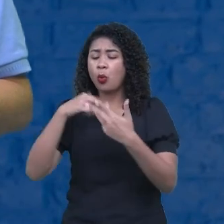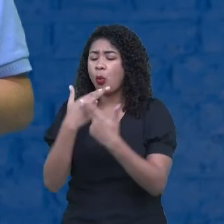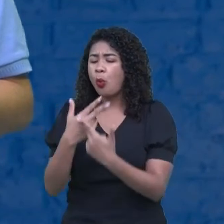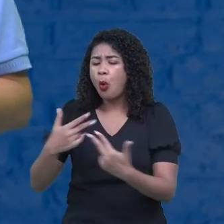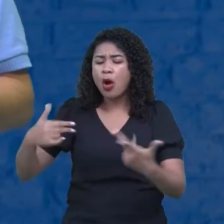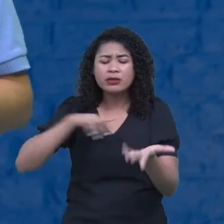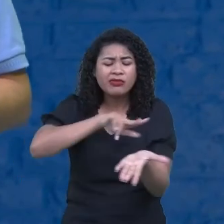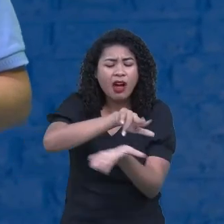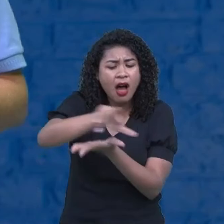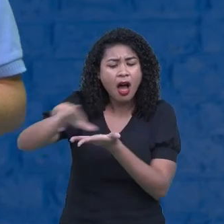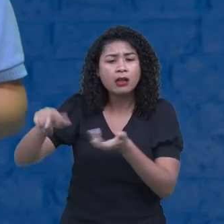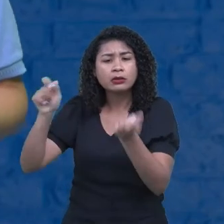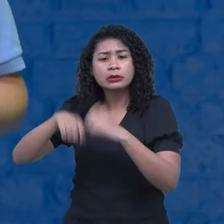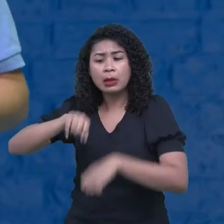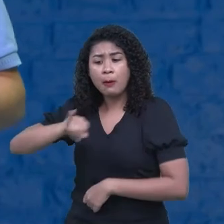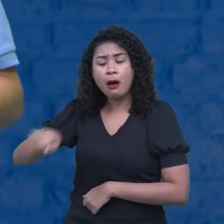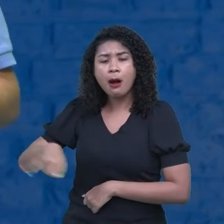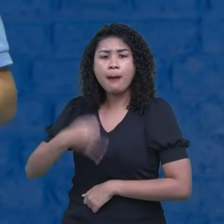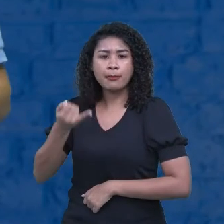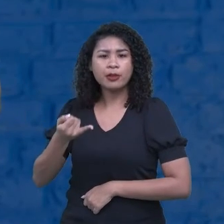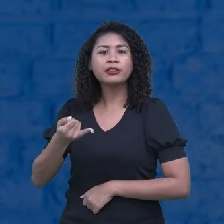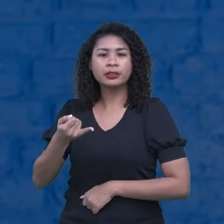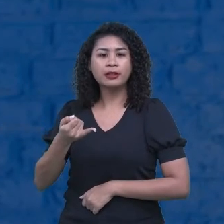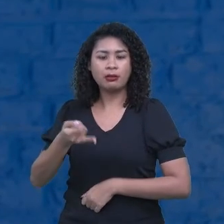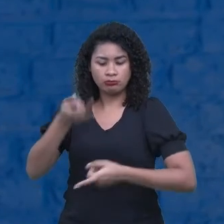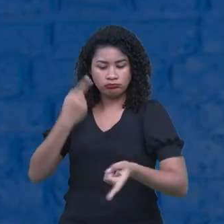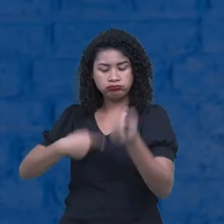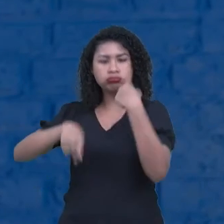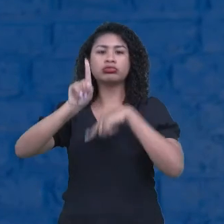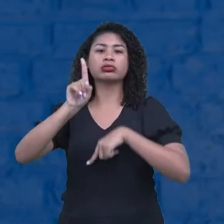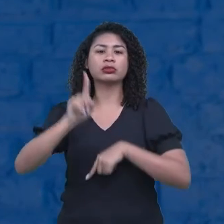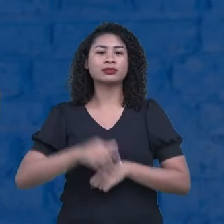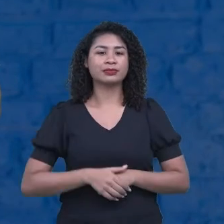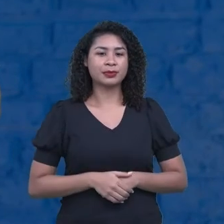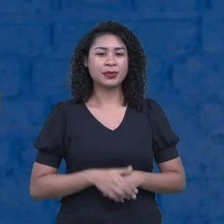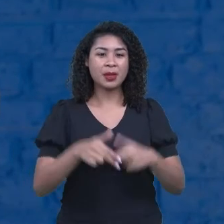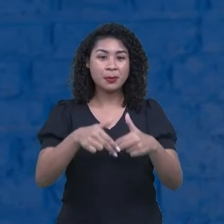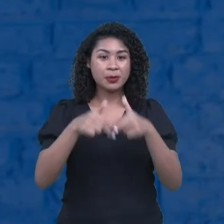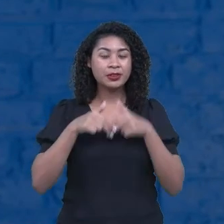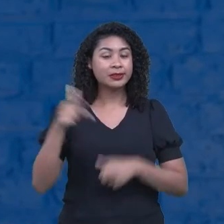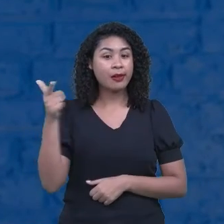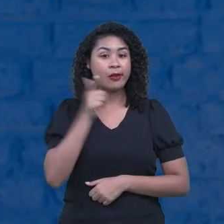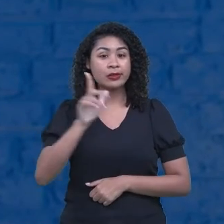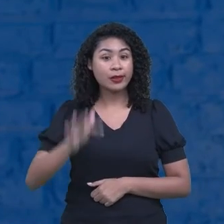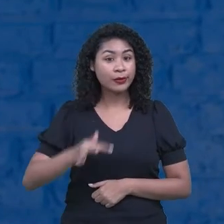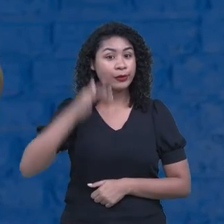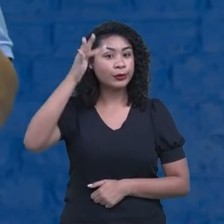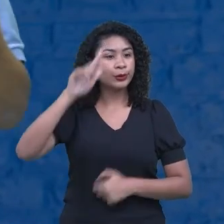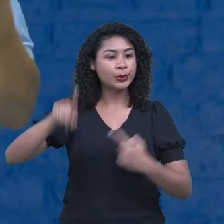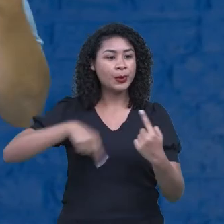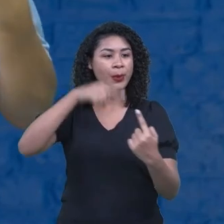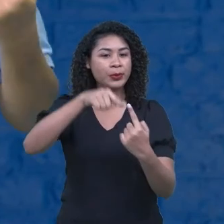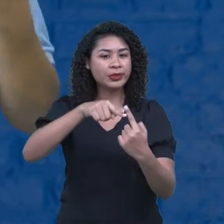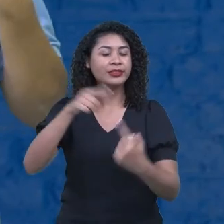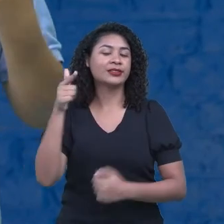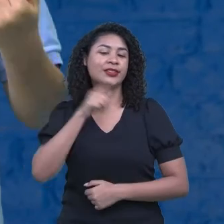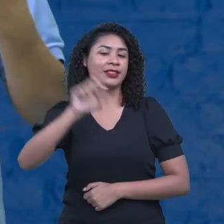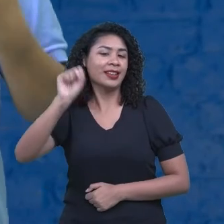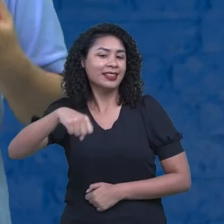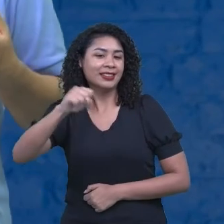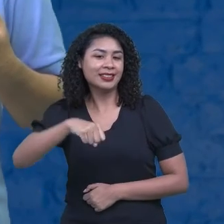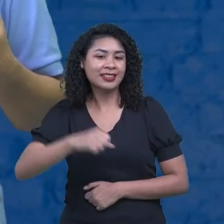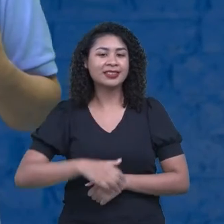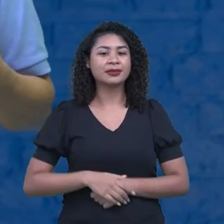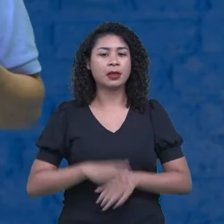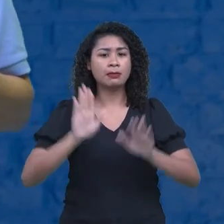jovem protagonista. Isso é criar pontes para chegar ao nosso objetivo, no nosso projeto de vida. mas antes disso tudo,